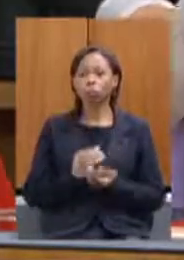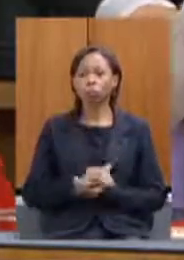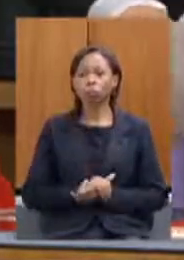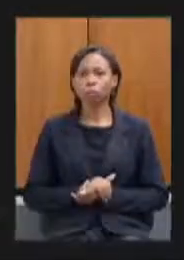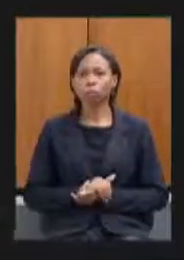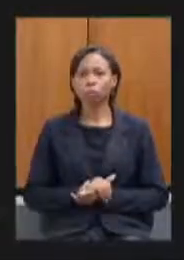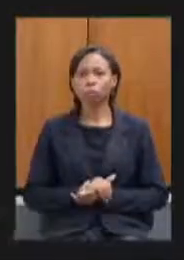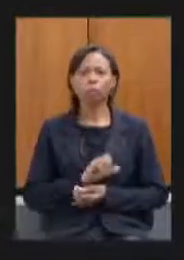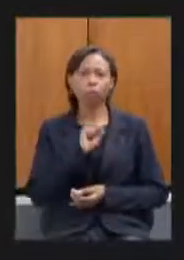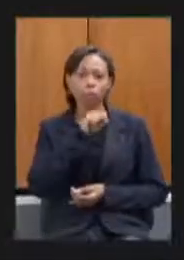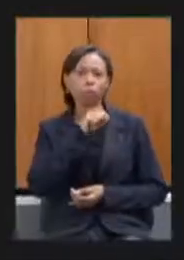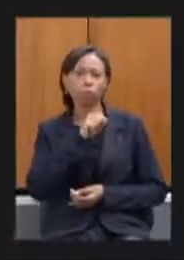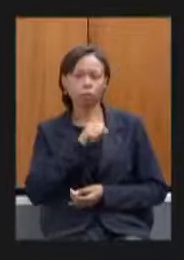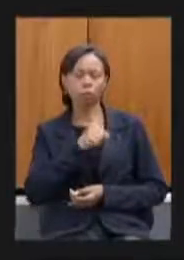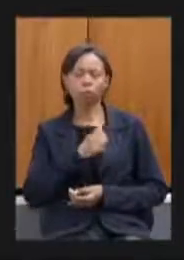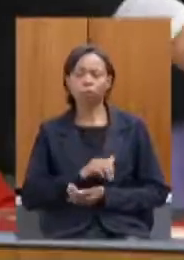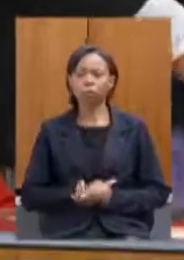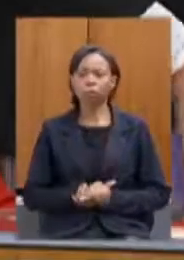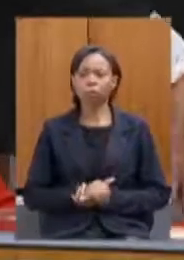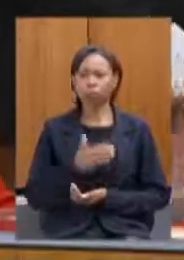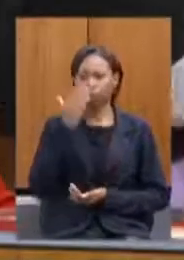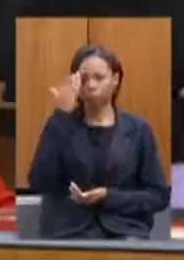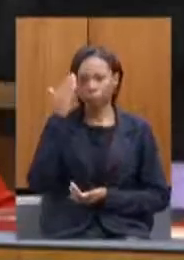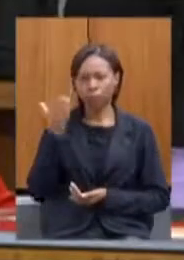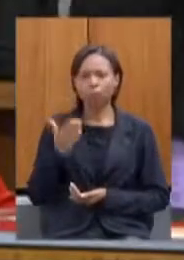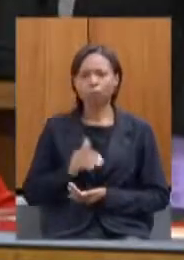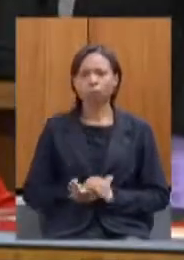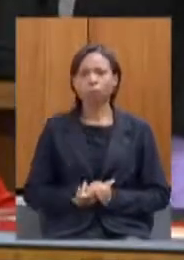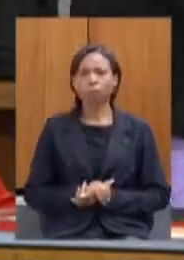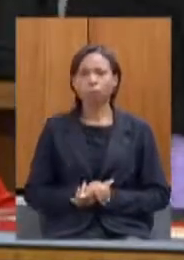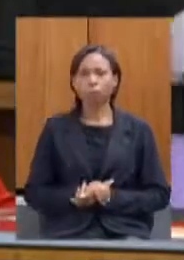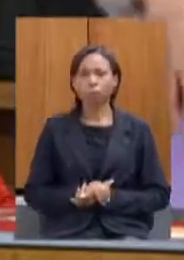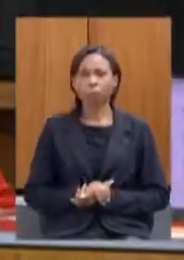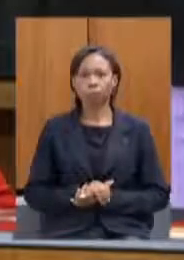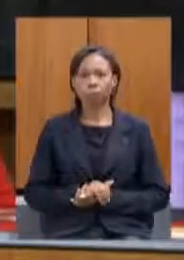vota sim presidente obrigada deputada deputada